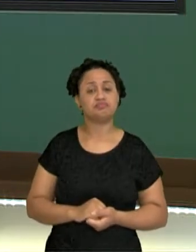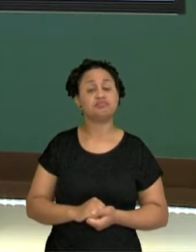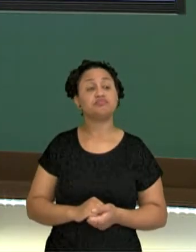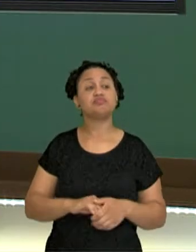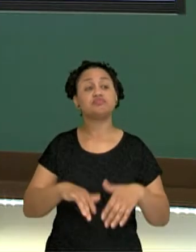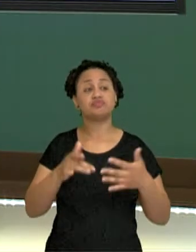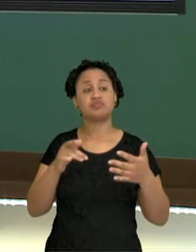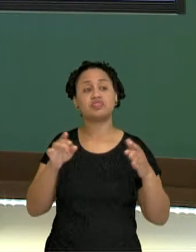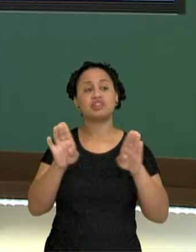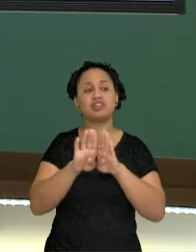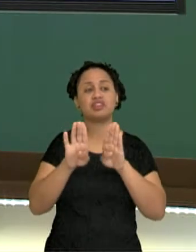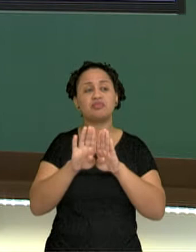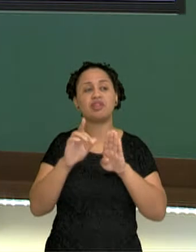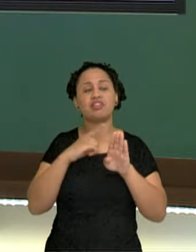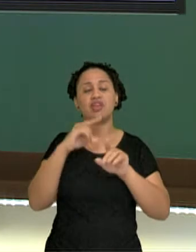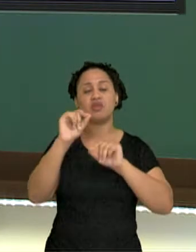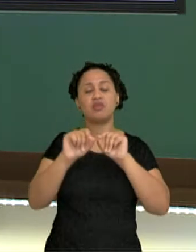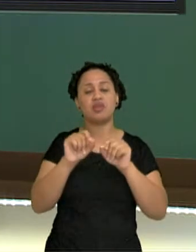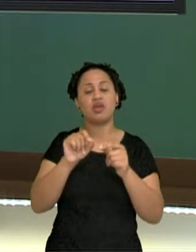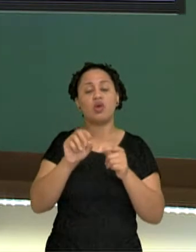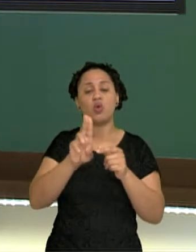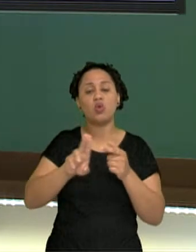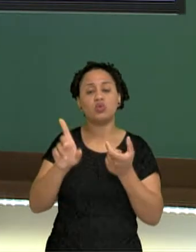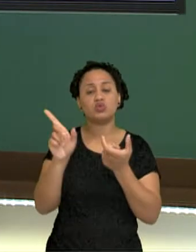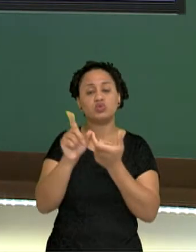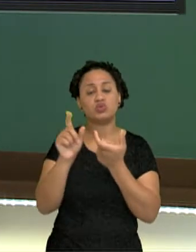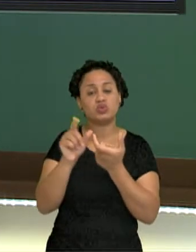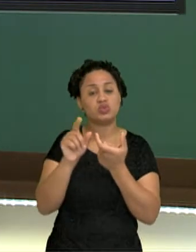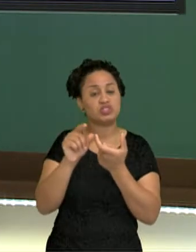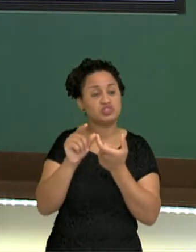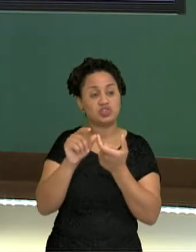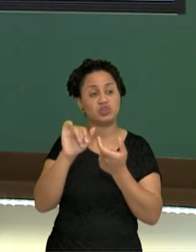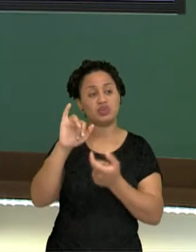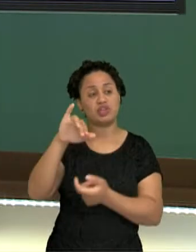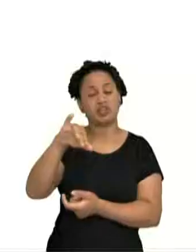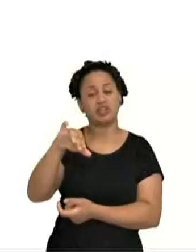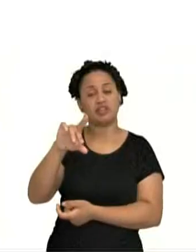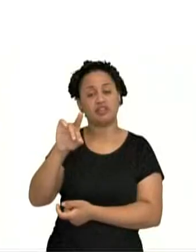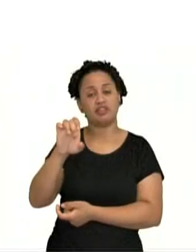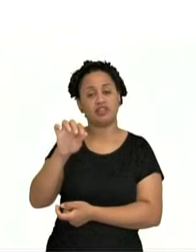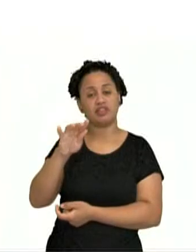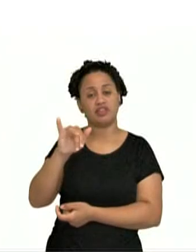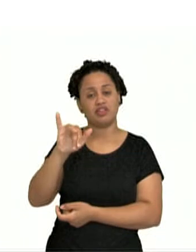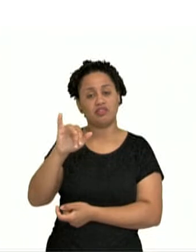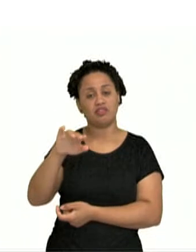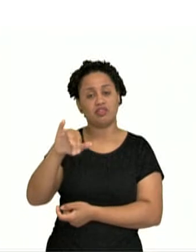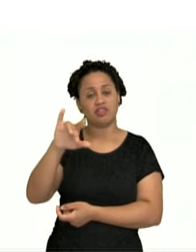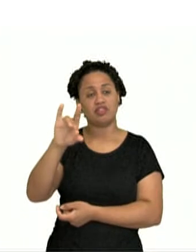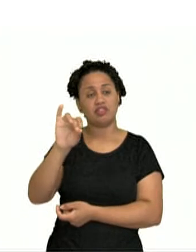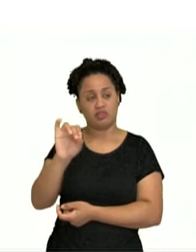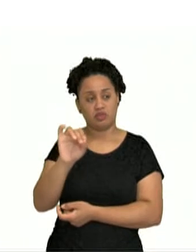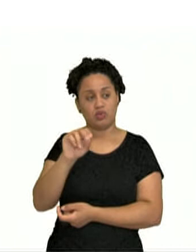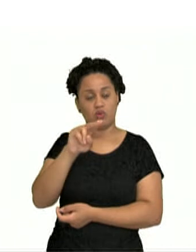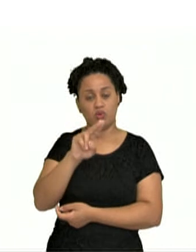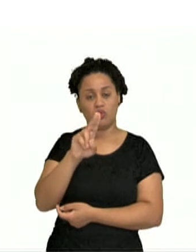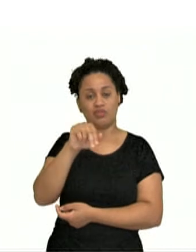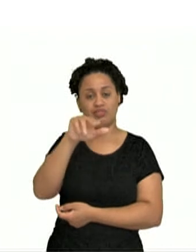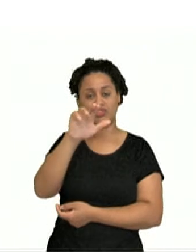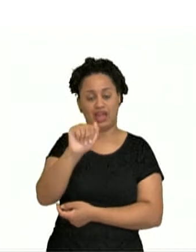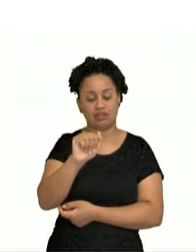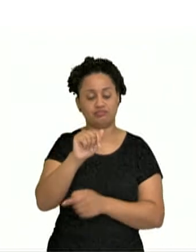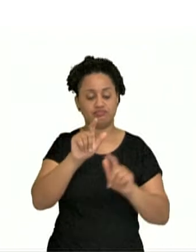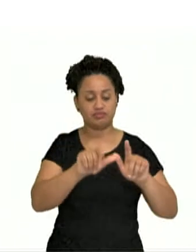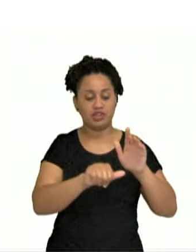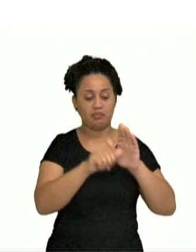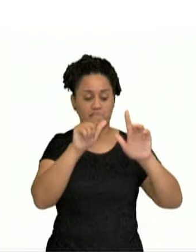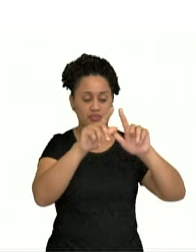Aqui nós temos de novo o uso de um artigo indefinido, o UNA. Na primeira binheta, gaturinho habla de uma aranha